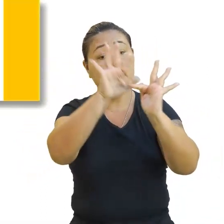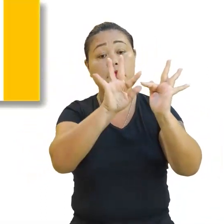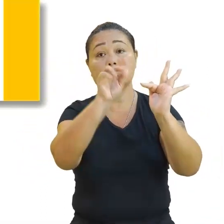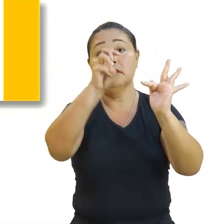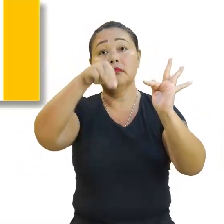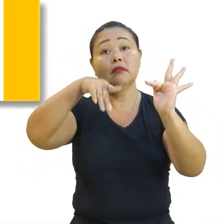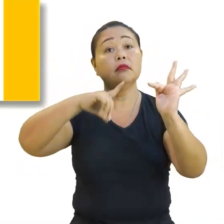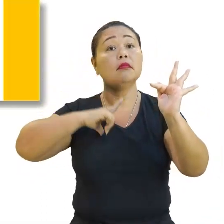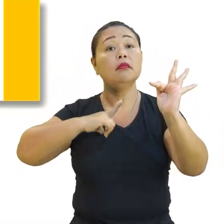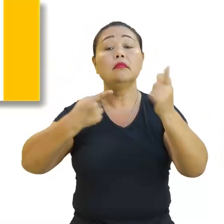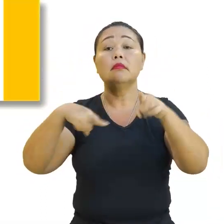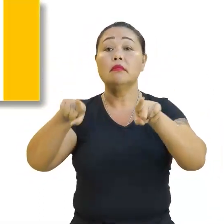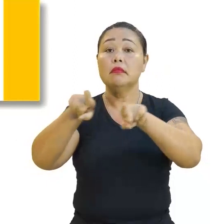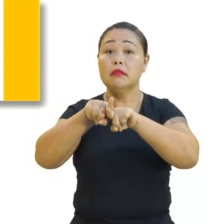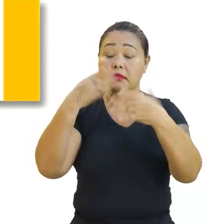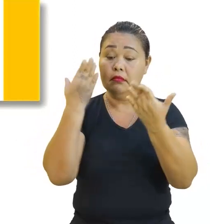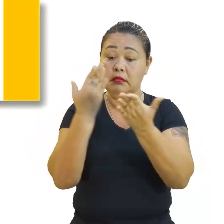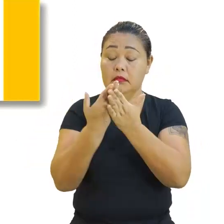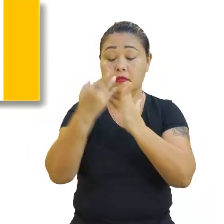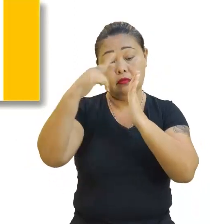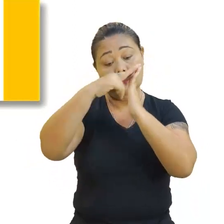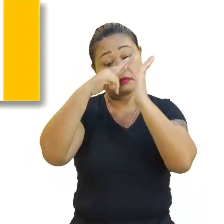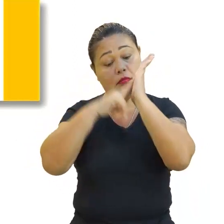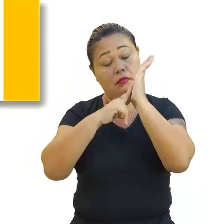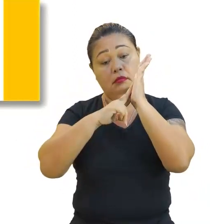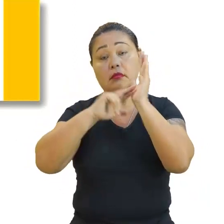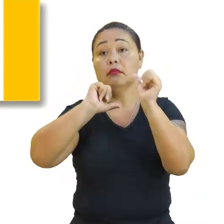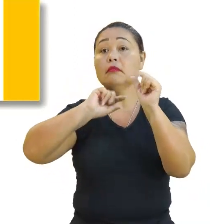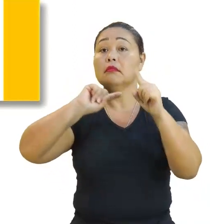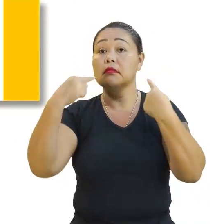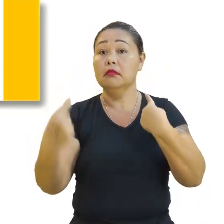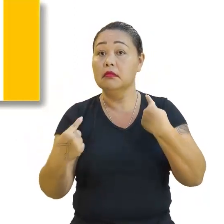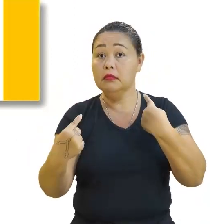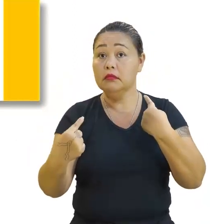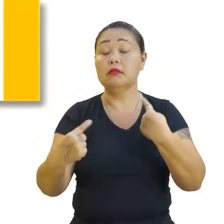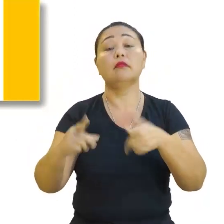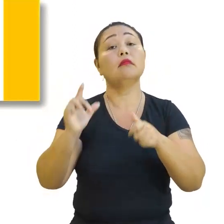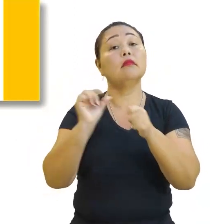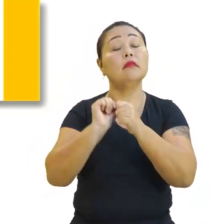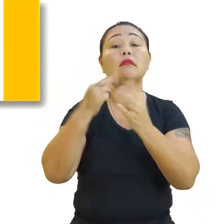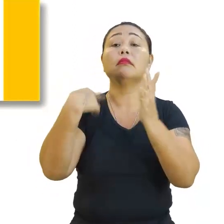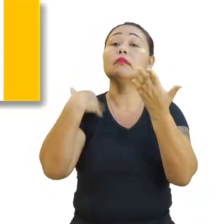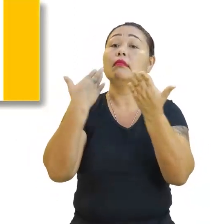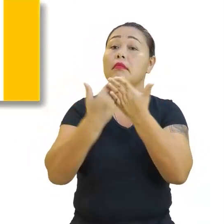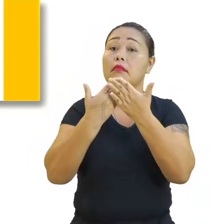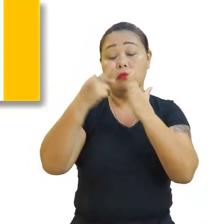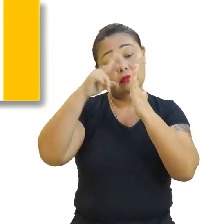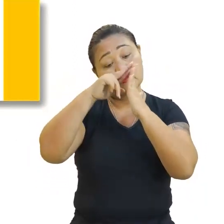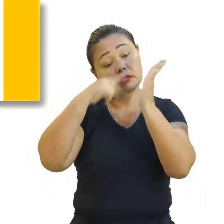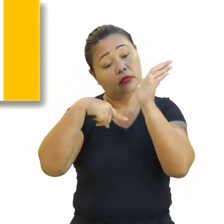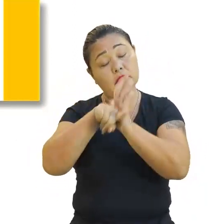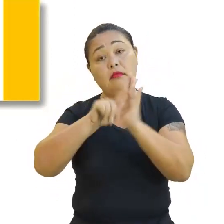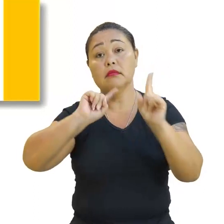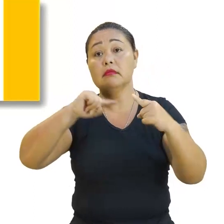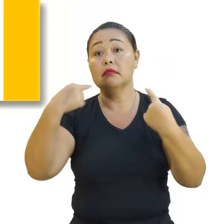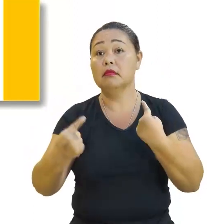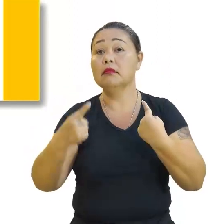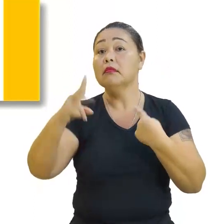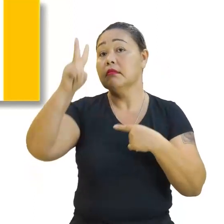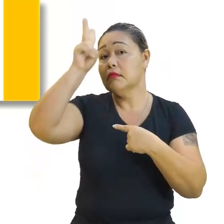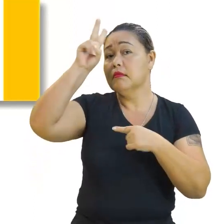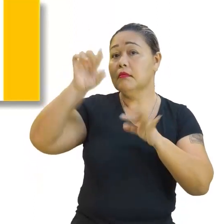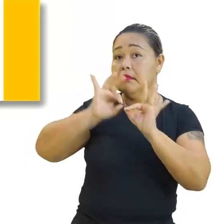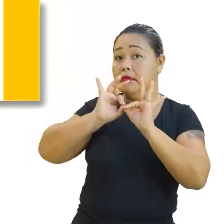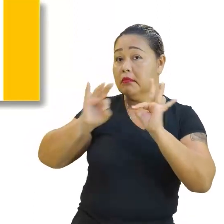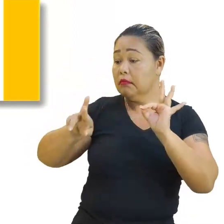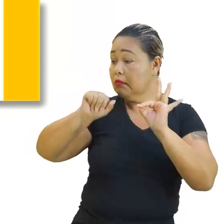também vamos fazer o estudo dos sinais. Quando falam em estudo do sinal, eu já lembro da nossa reta, a reta real,